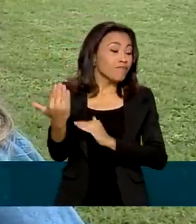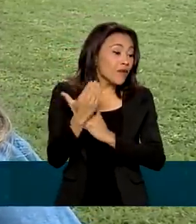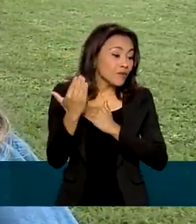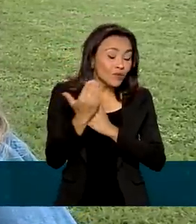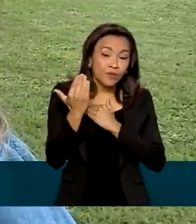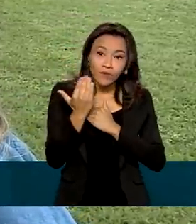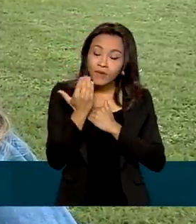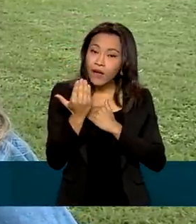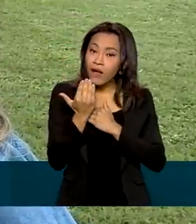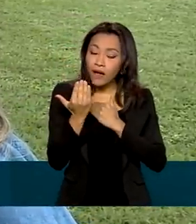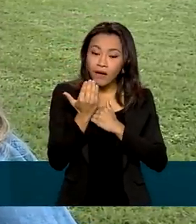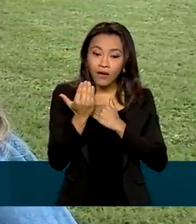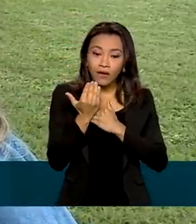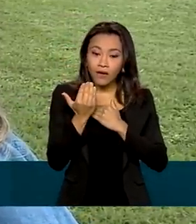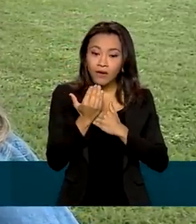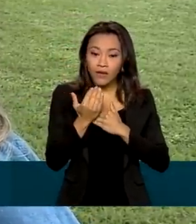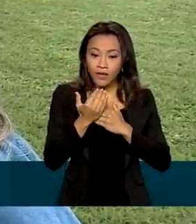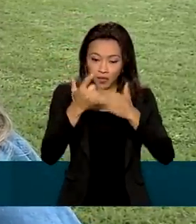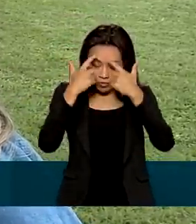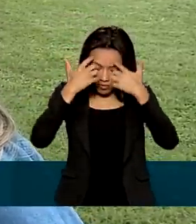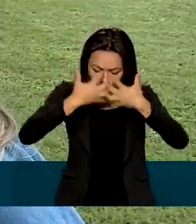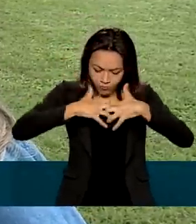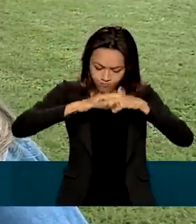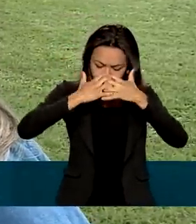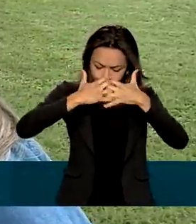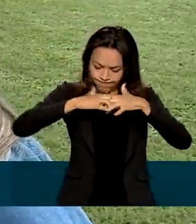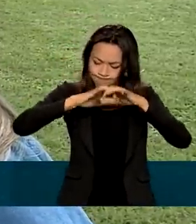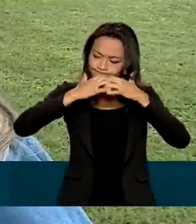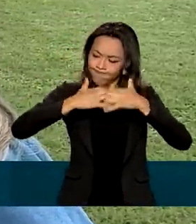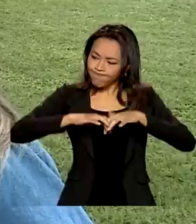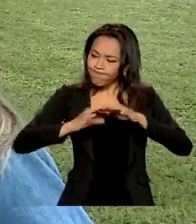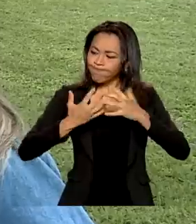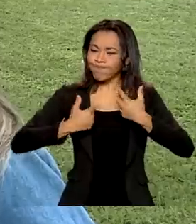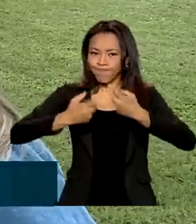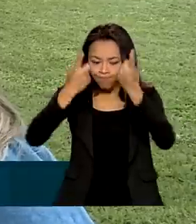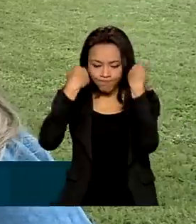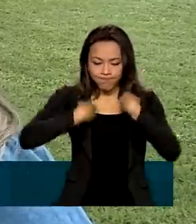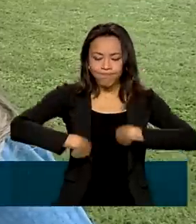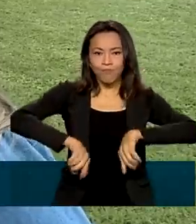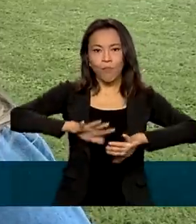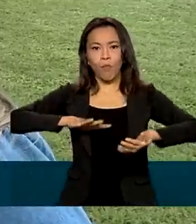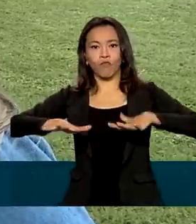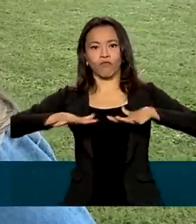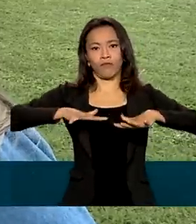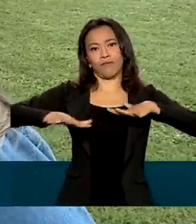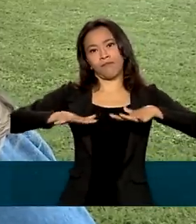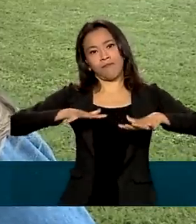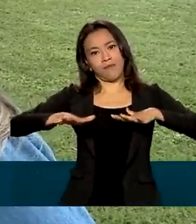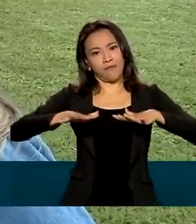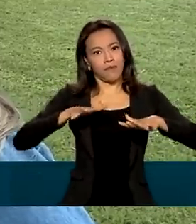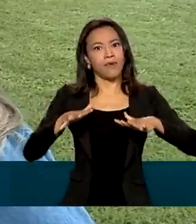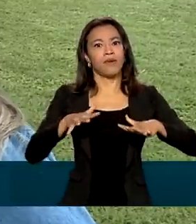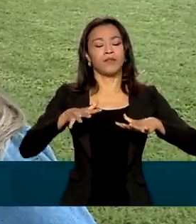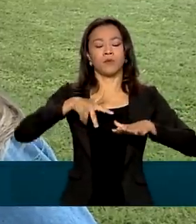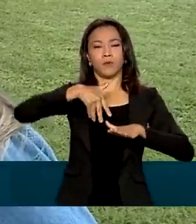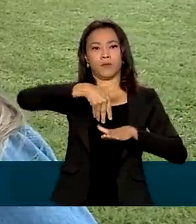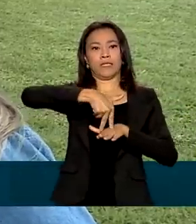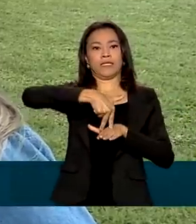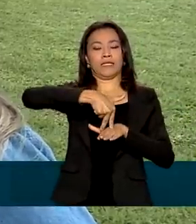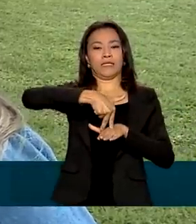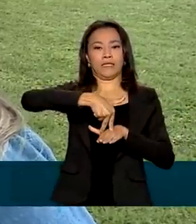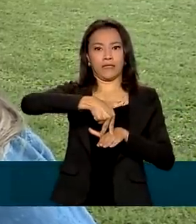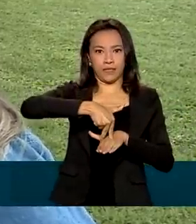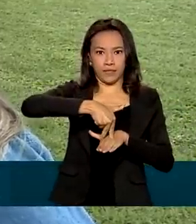meu desempenho, na minha coordenação motora, no meu equilíbrio,